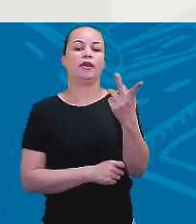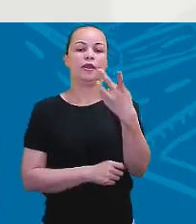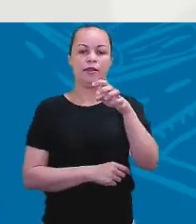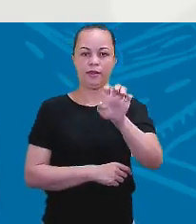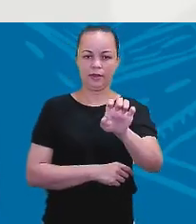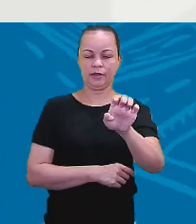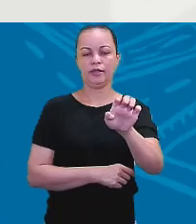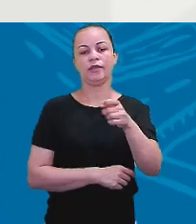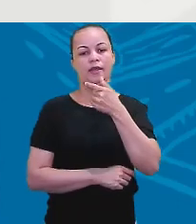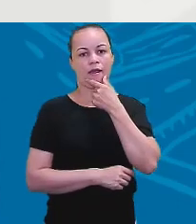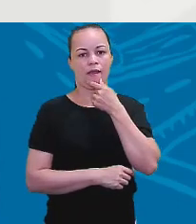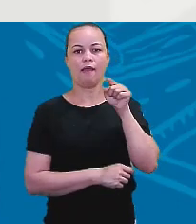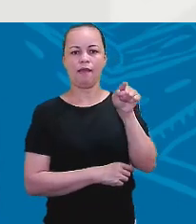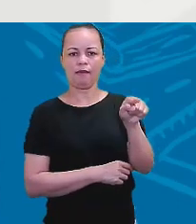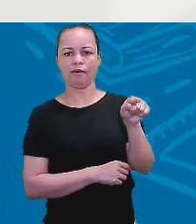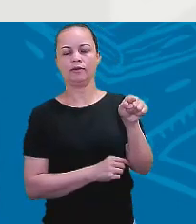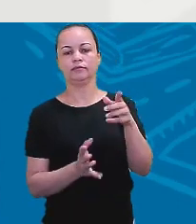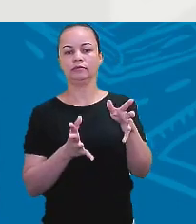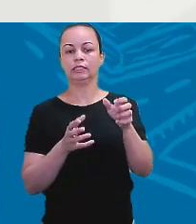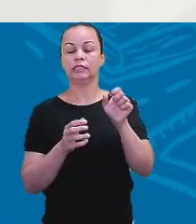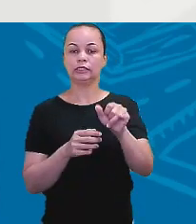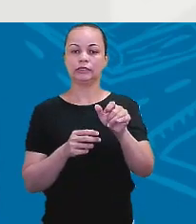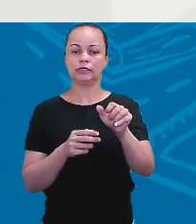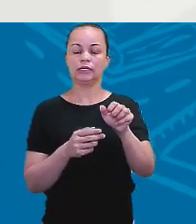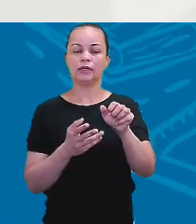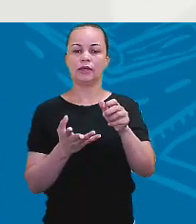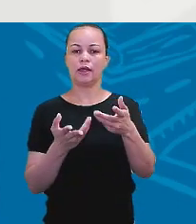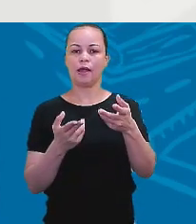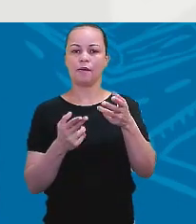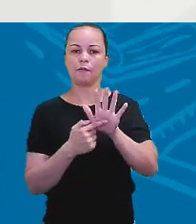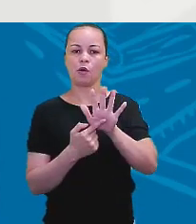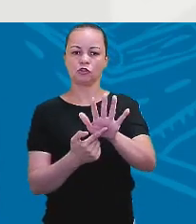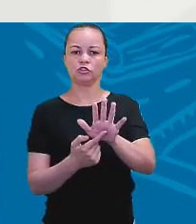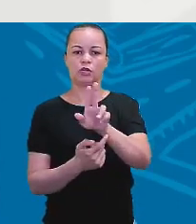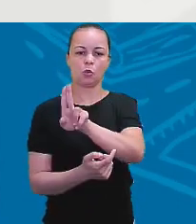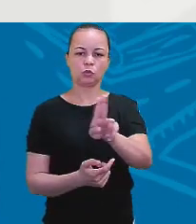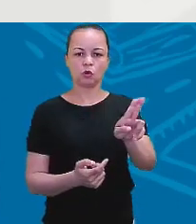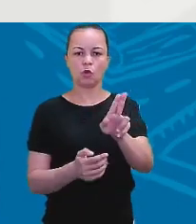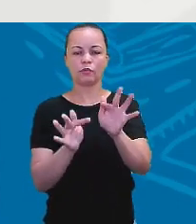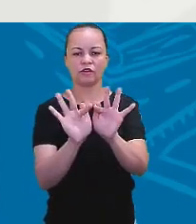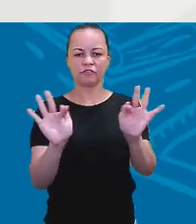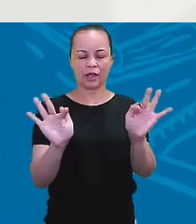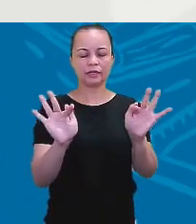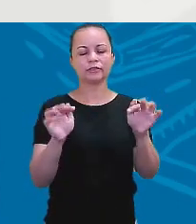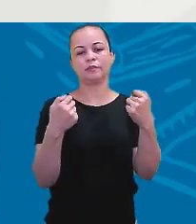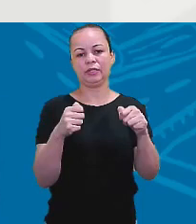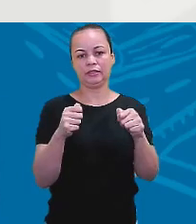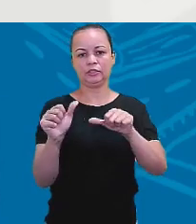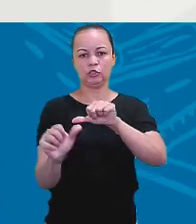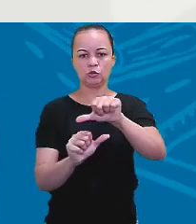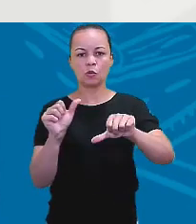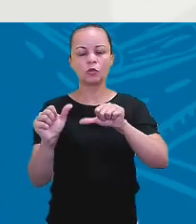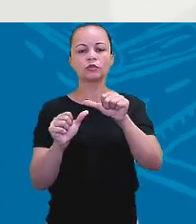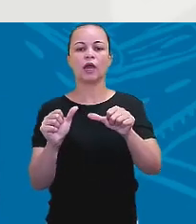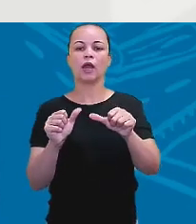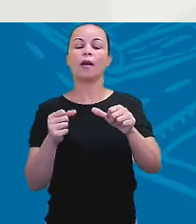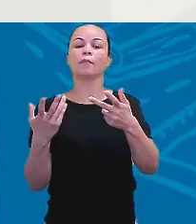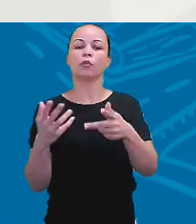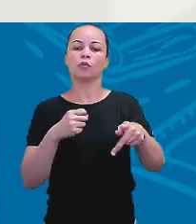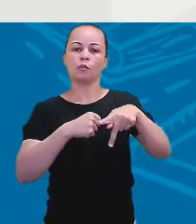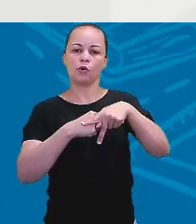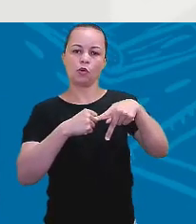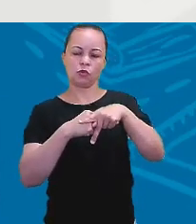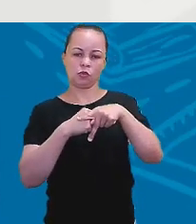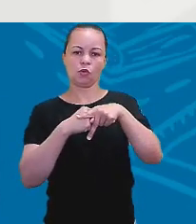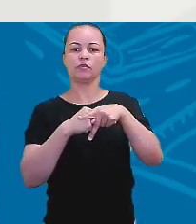sempre tem que, se aparecer um nome na frase, lembre de substituir por um pronome pessoal do caso reto. Mr. Assis,